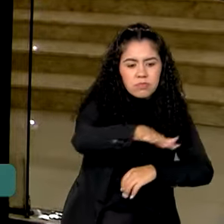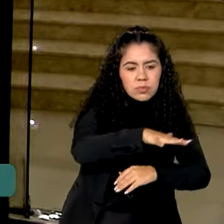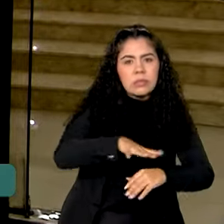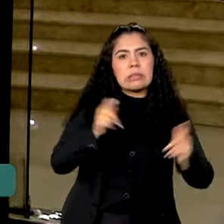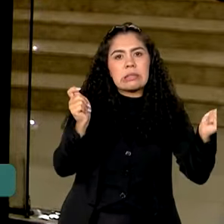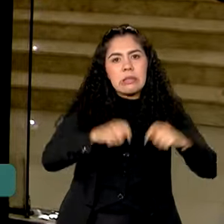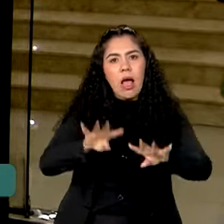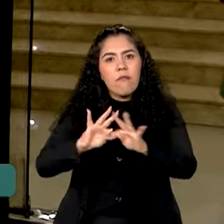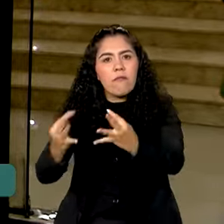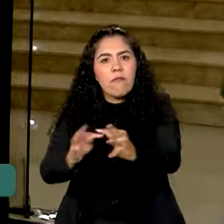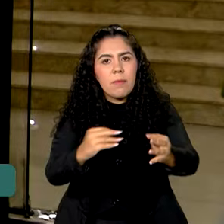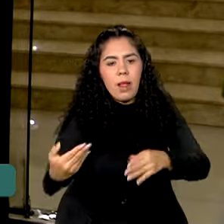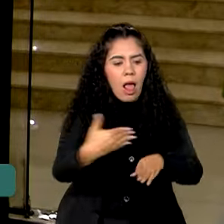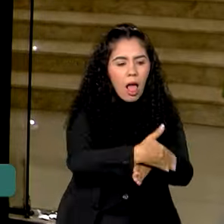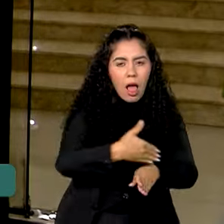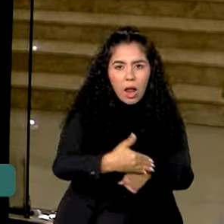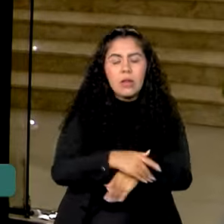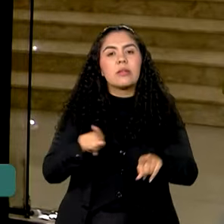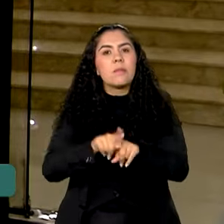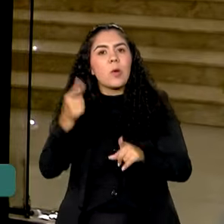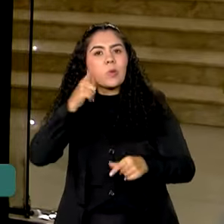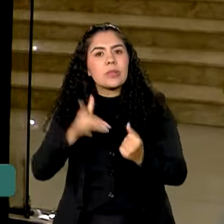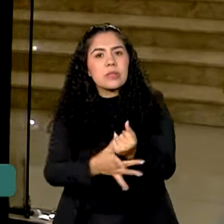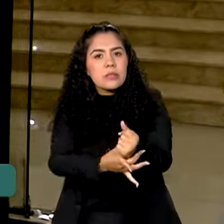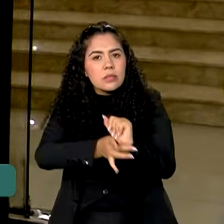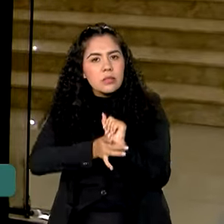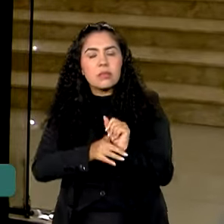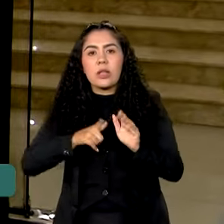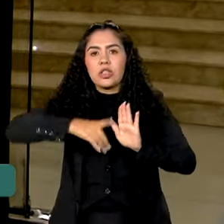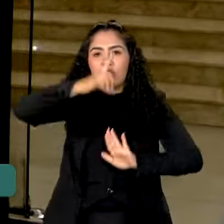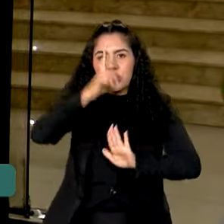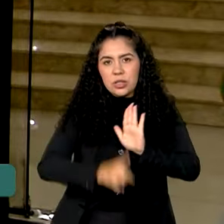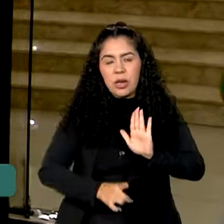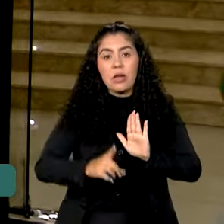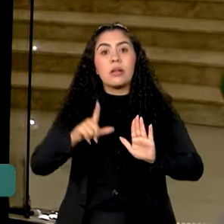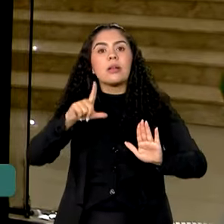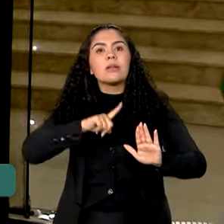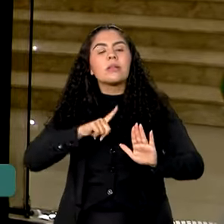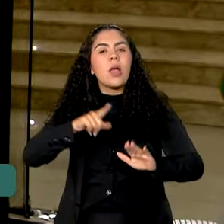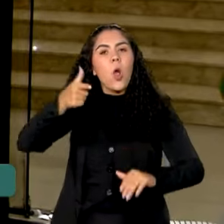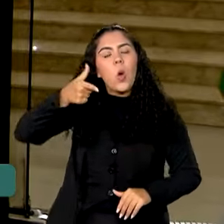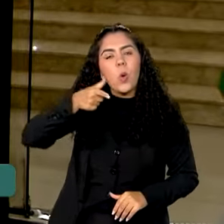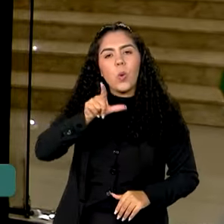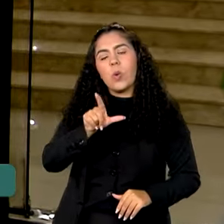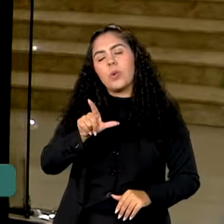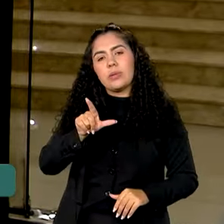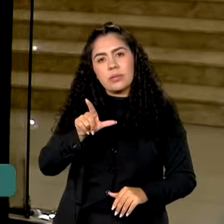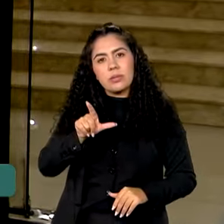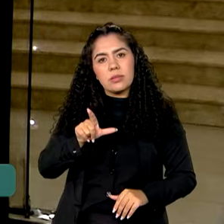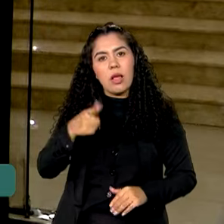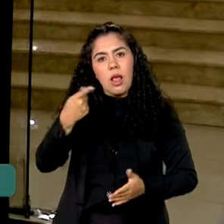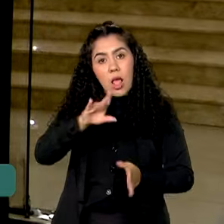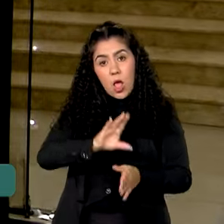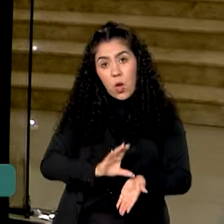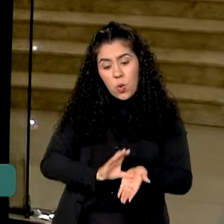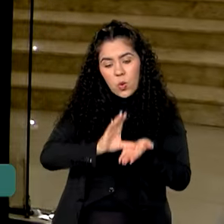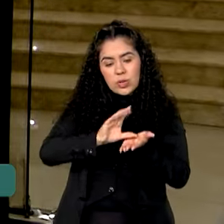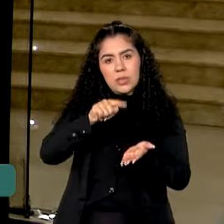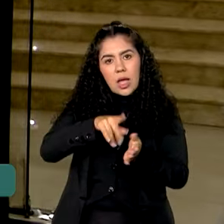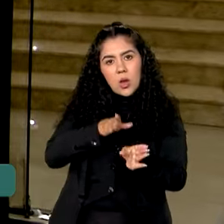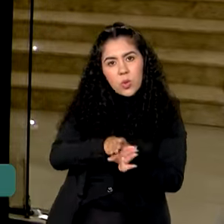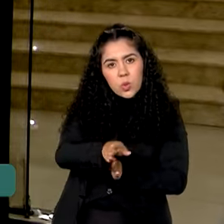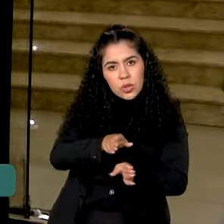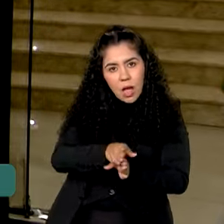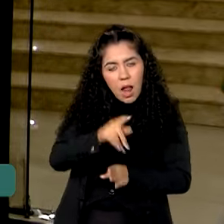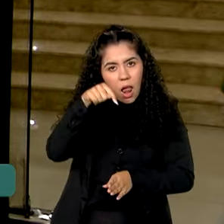Nós criamos um sistema de garantias de direitos, onde a porta de entrada é o conselho tutelar, então